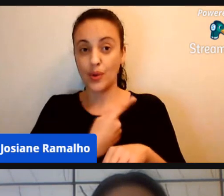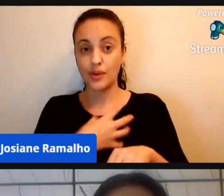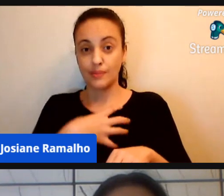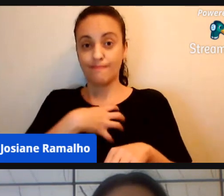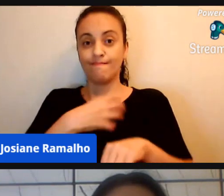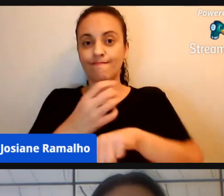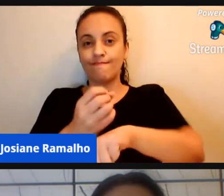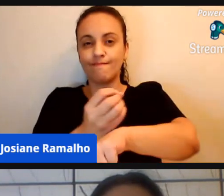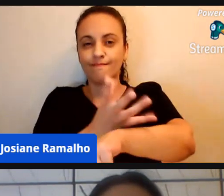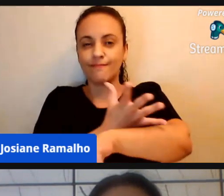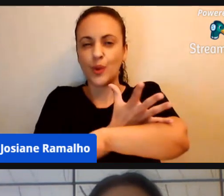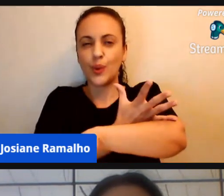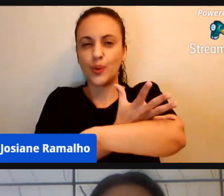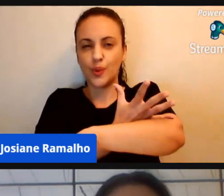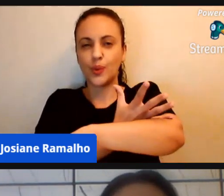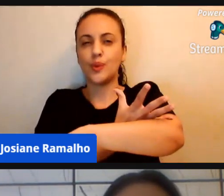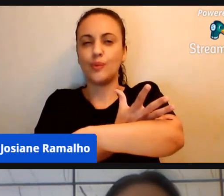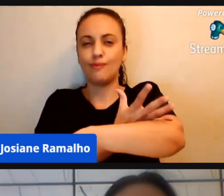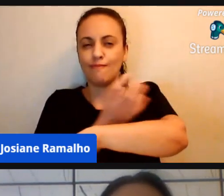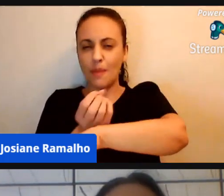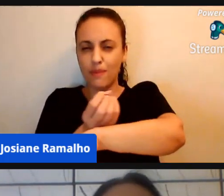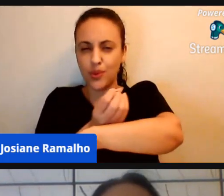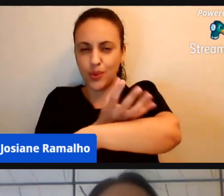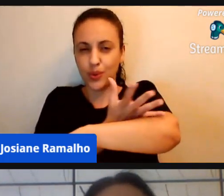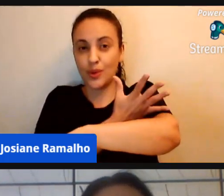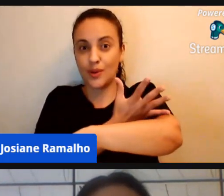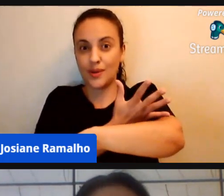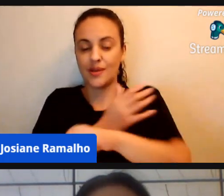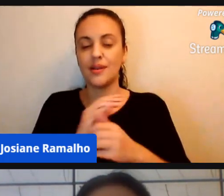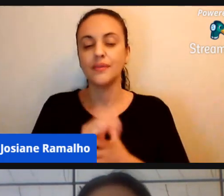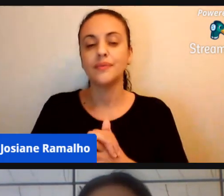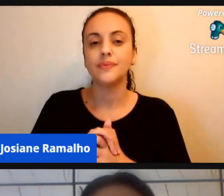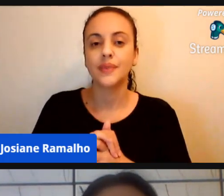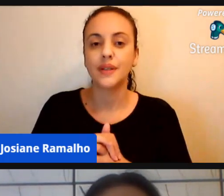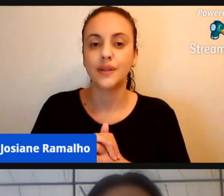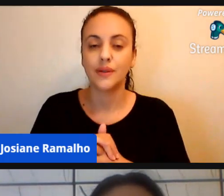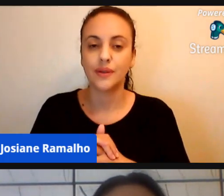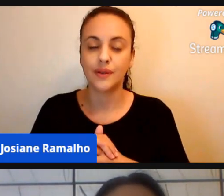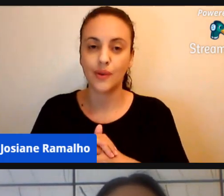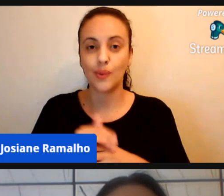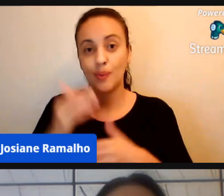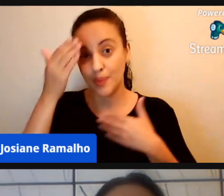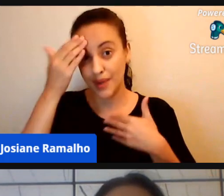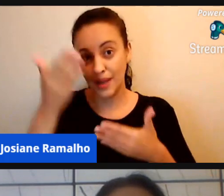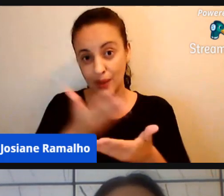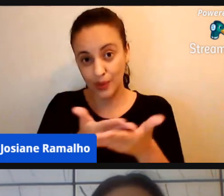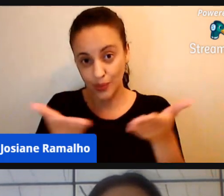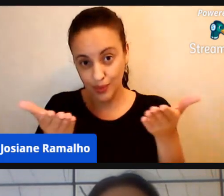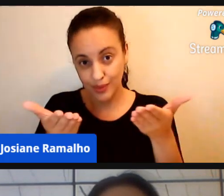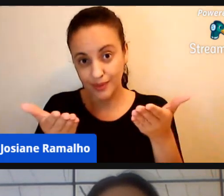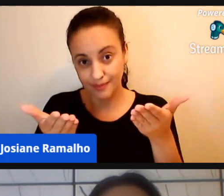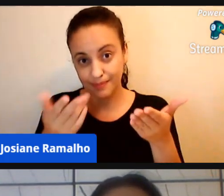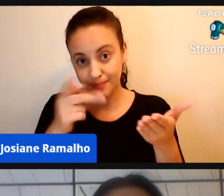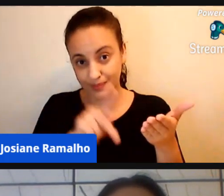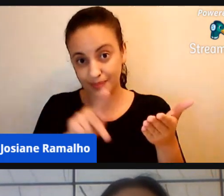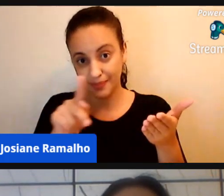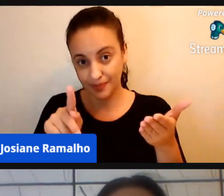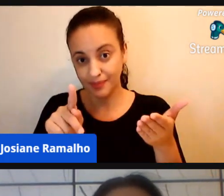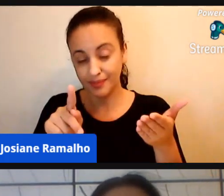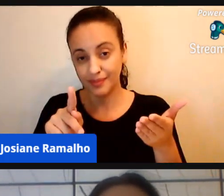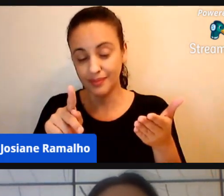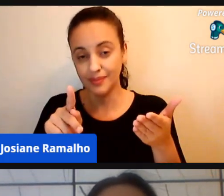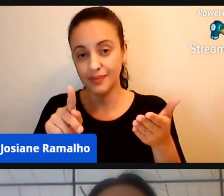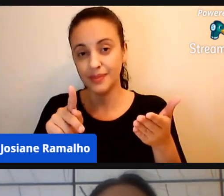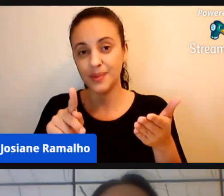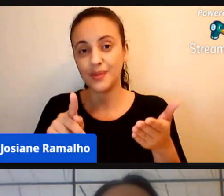deixa a gente muito emocionado, para quem gosta, e além de agradecer todos os professores que estão